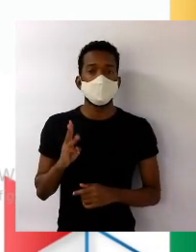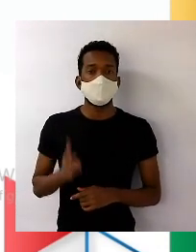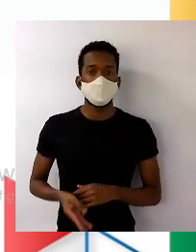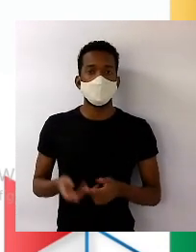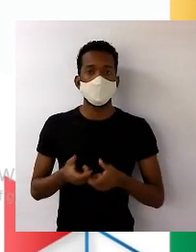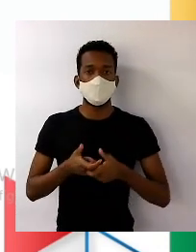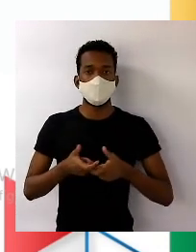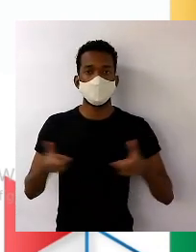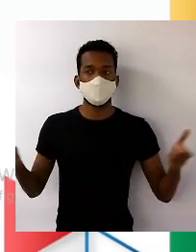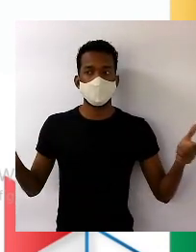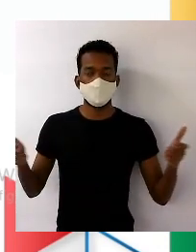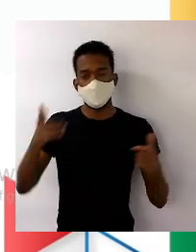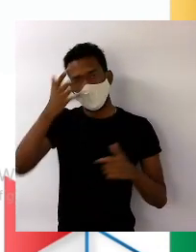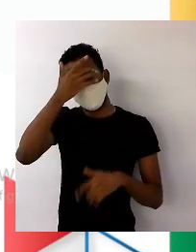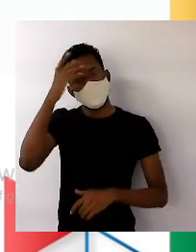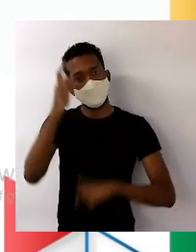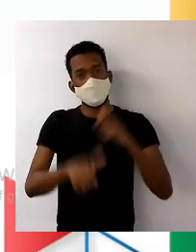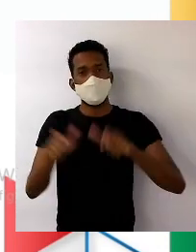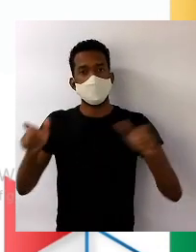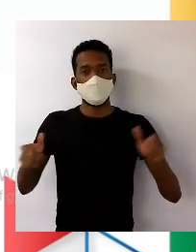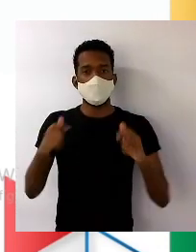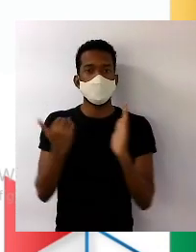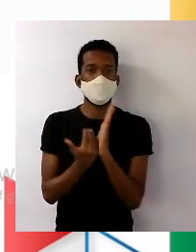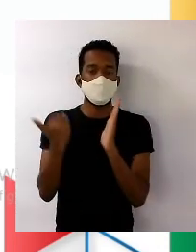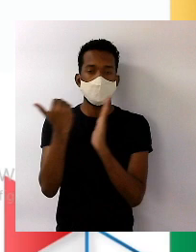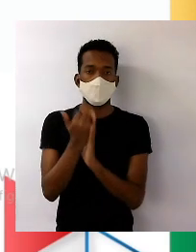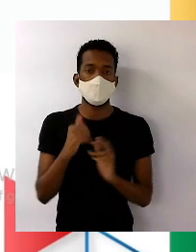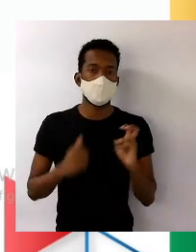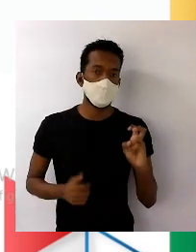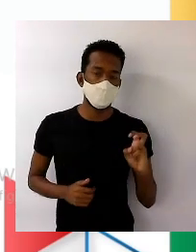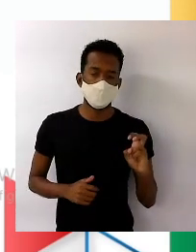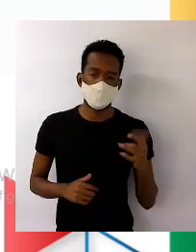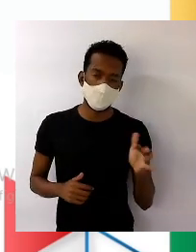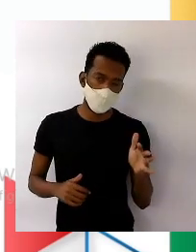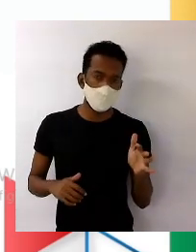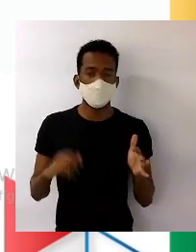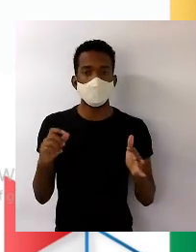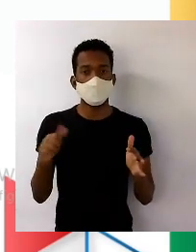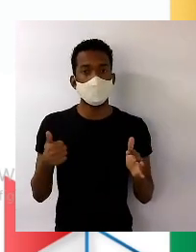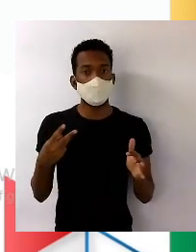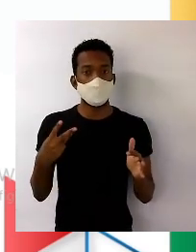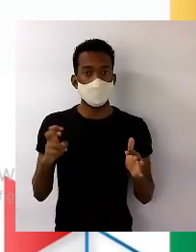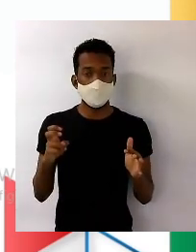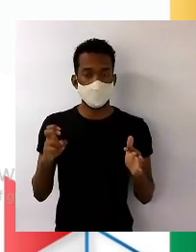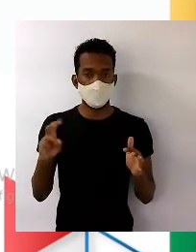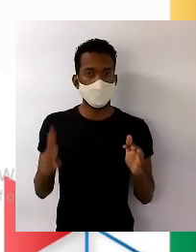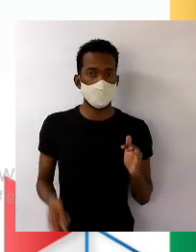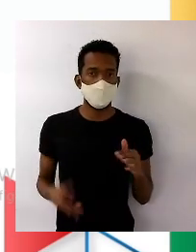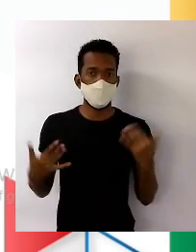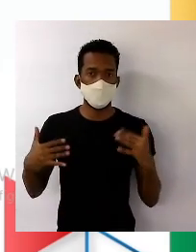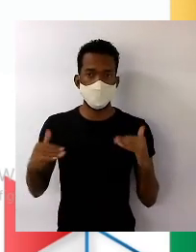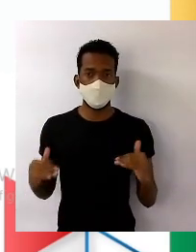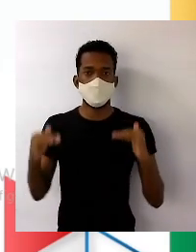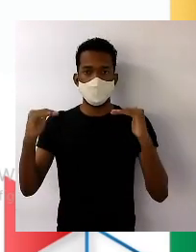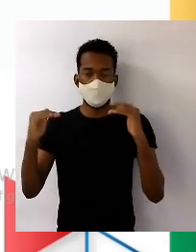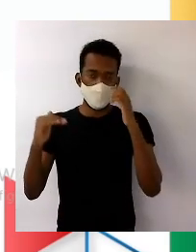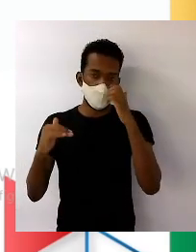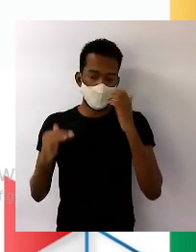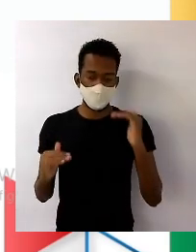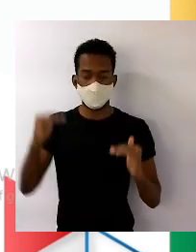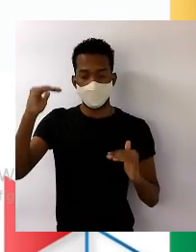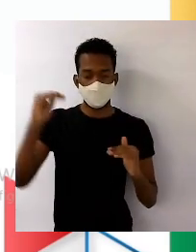grande da população. A gente passou de 50 e pouco para 135. A gente teve um aumento